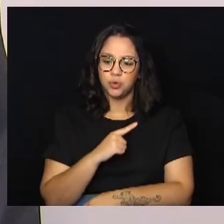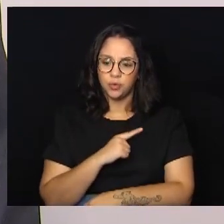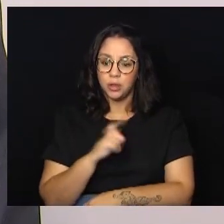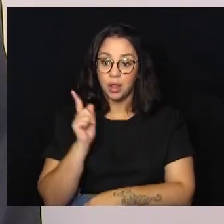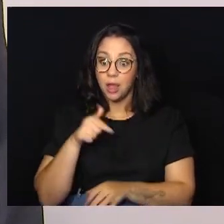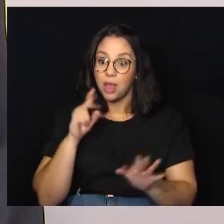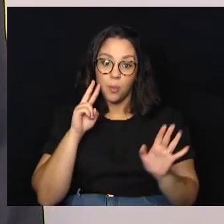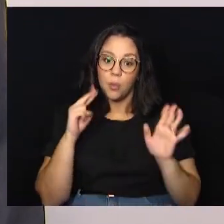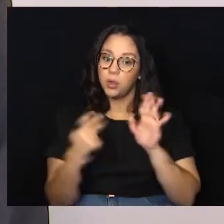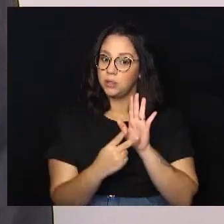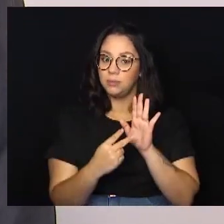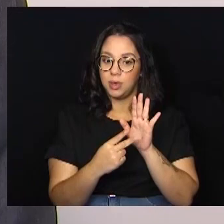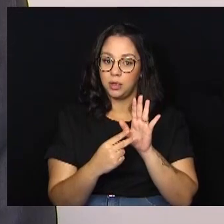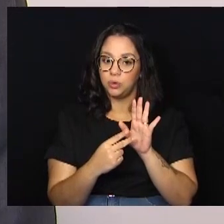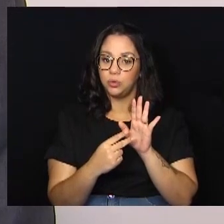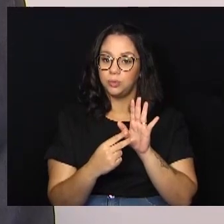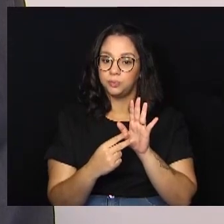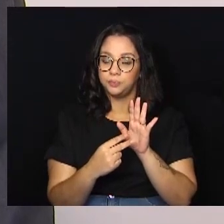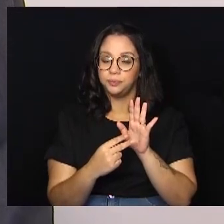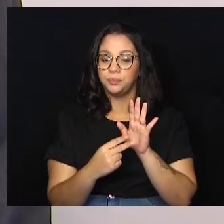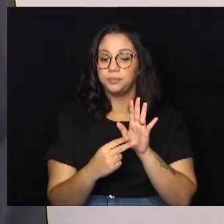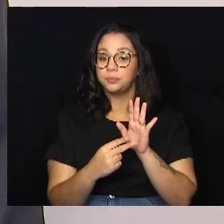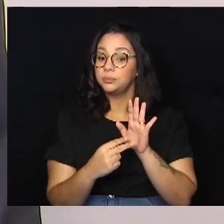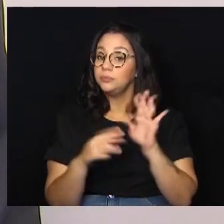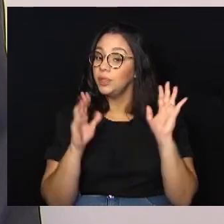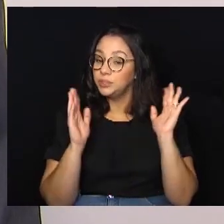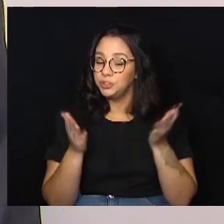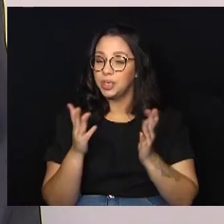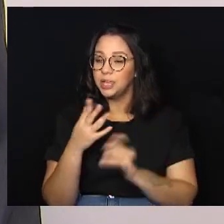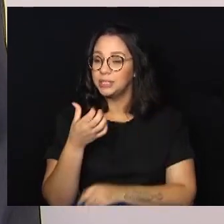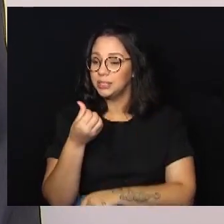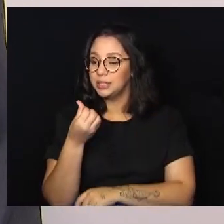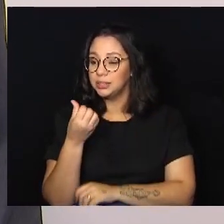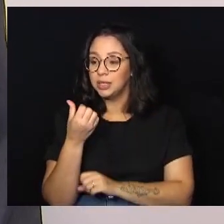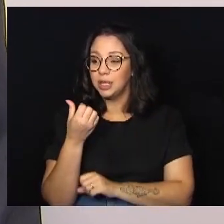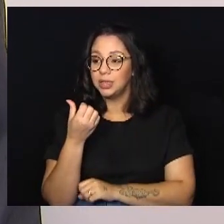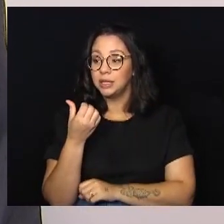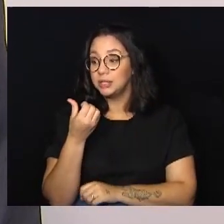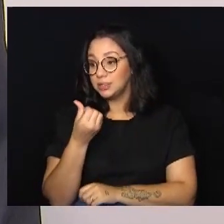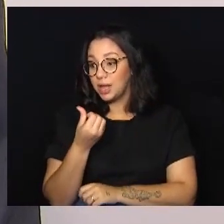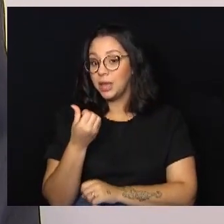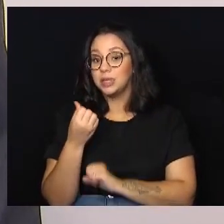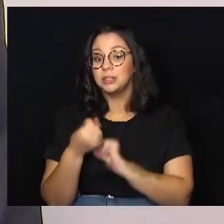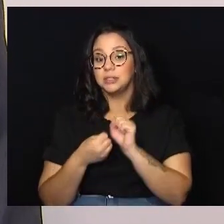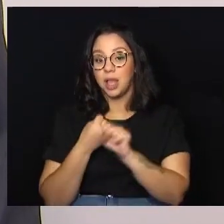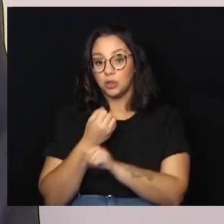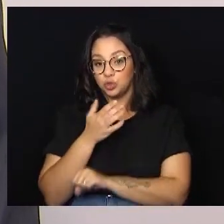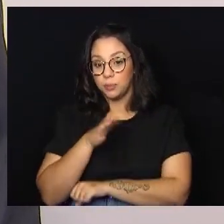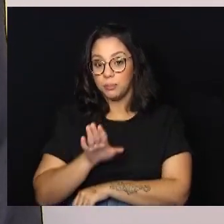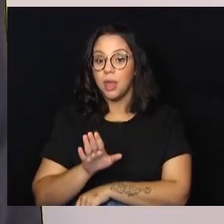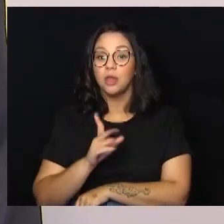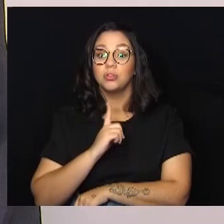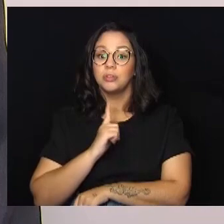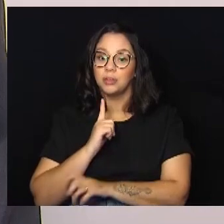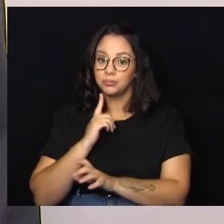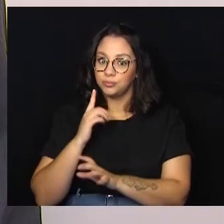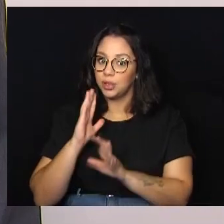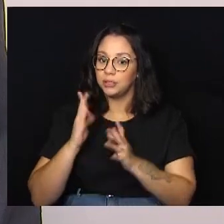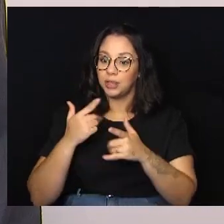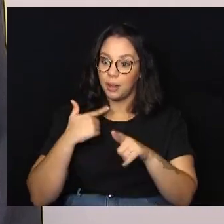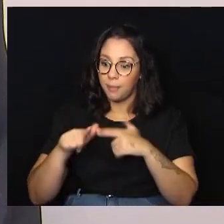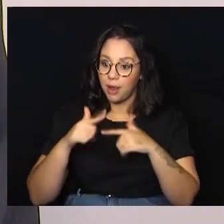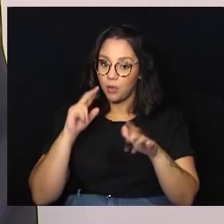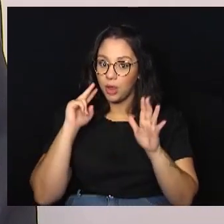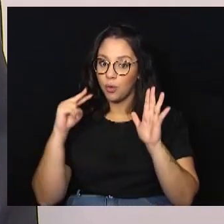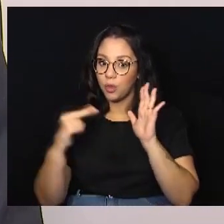é o reconhecimento, é o reconhecimento de um trabalho já de seis anos e meio, de dois mandatos, e um trabalho sério que está sendo